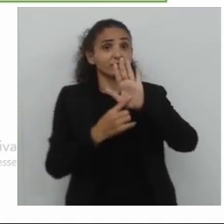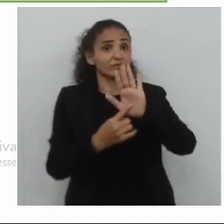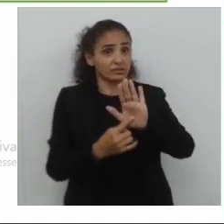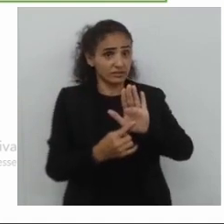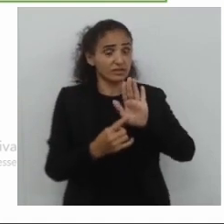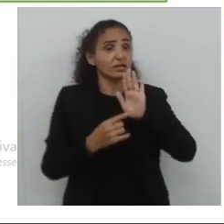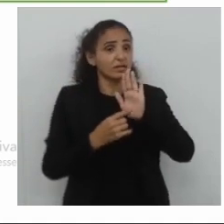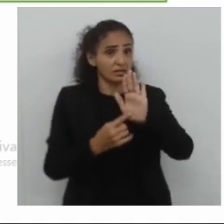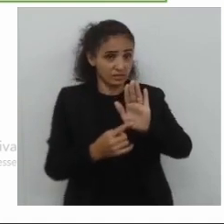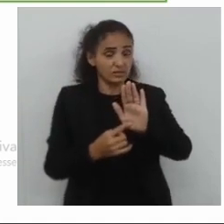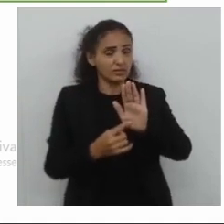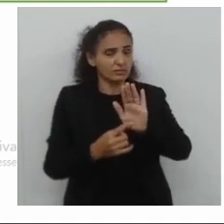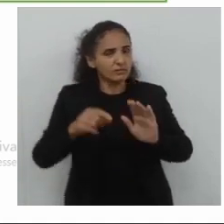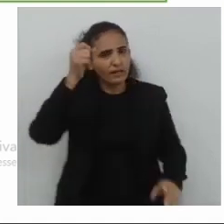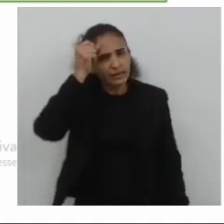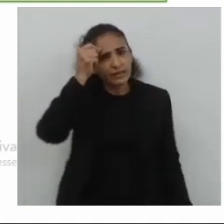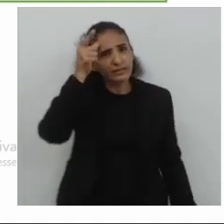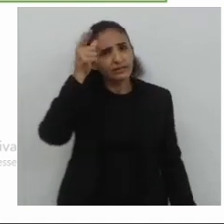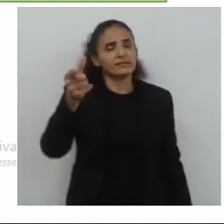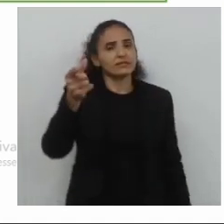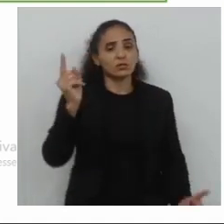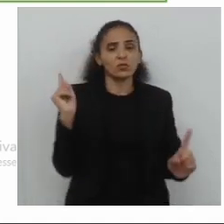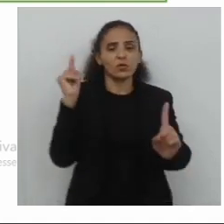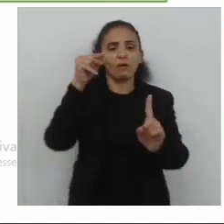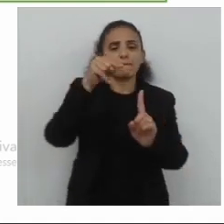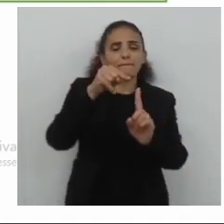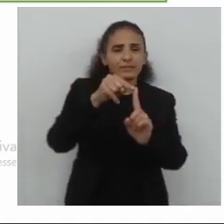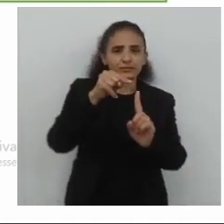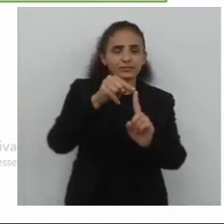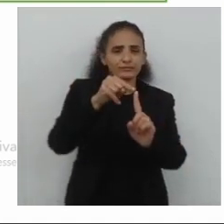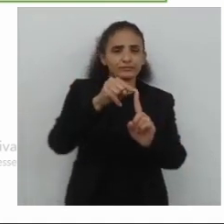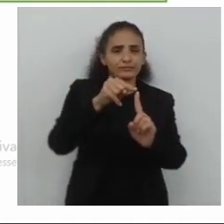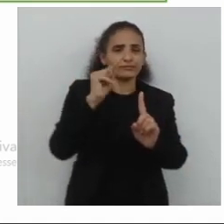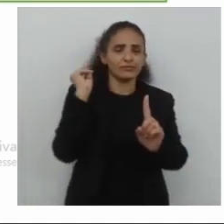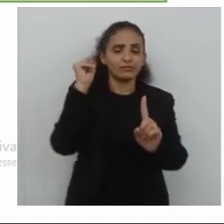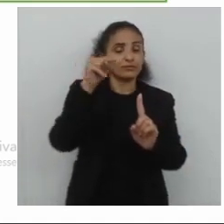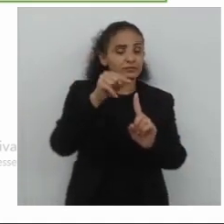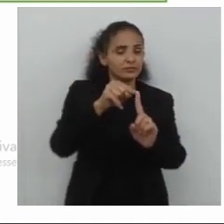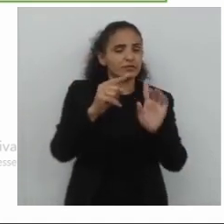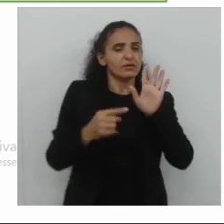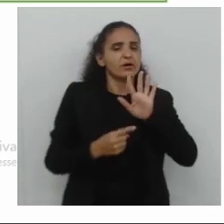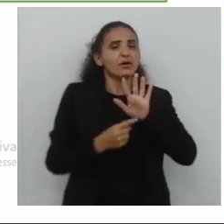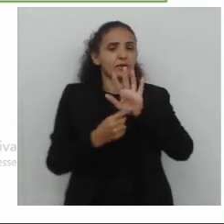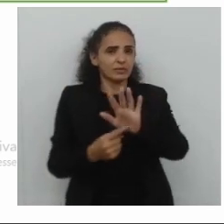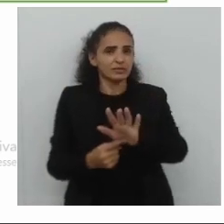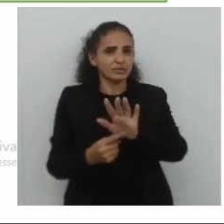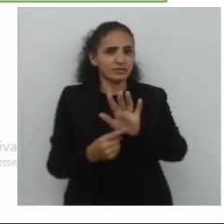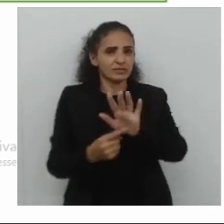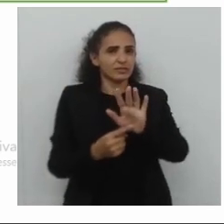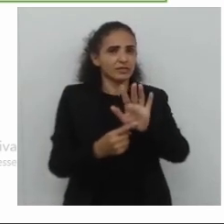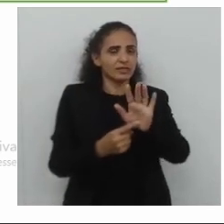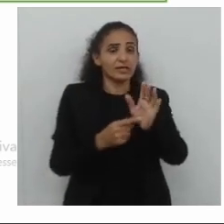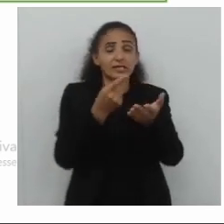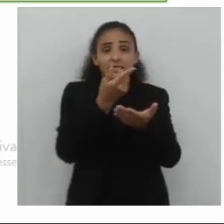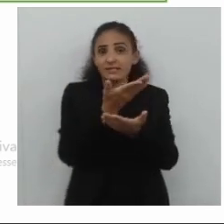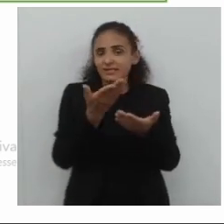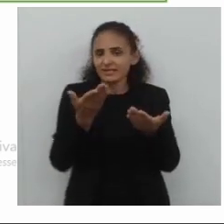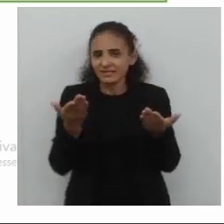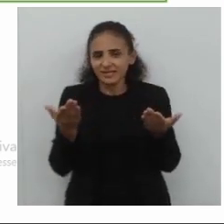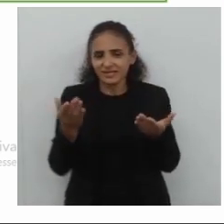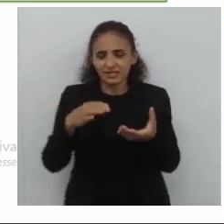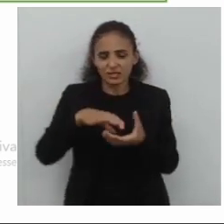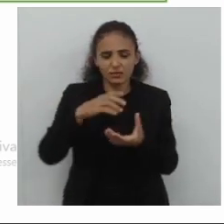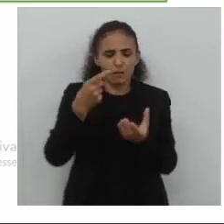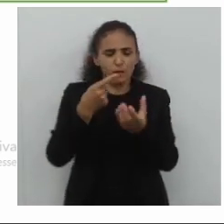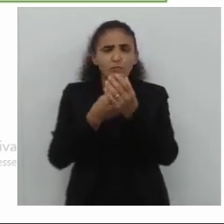justamente, quer passar a ideia, a intencionalidade, desculpe-me, é justamente mostrar, que um sanduíche